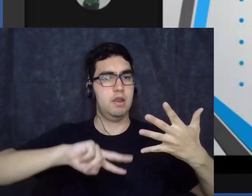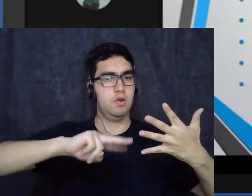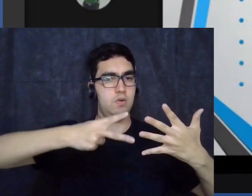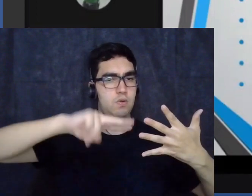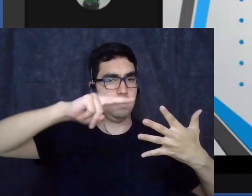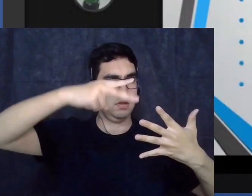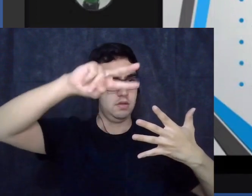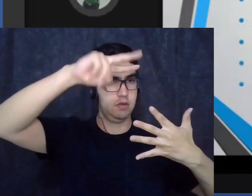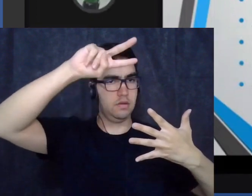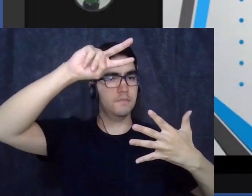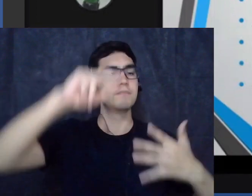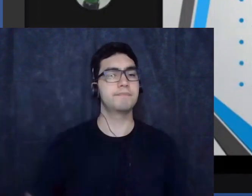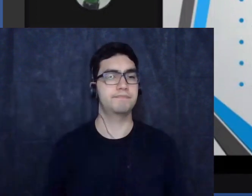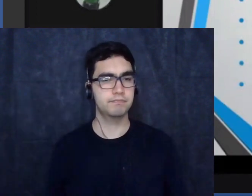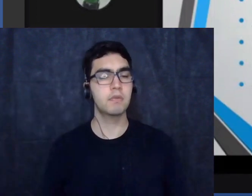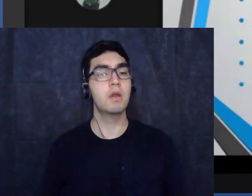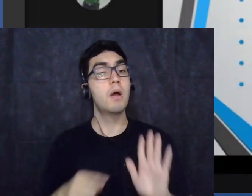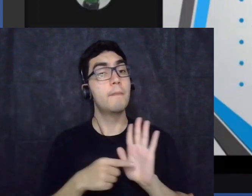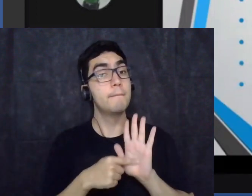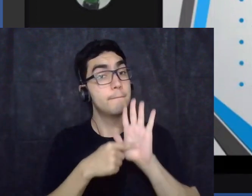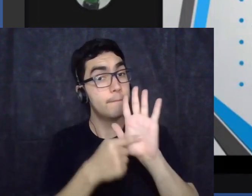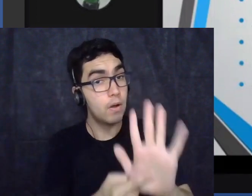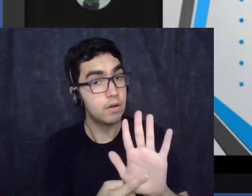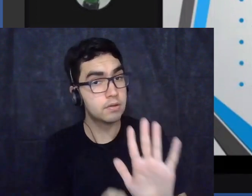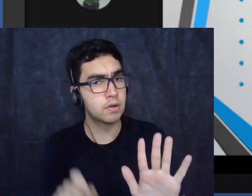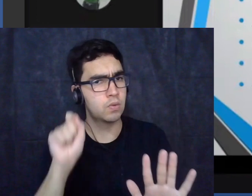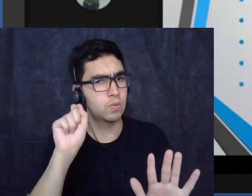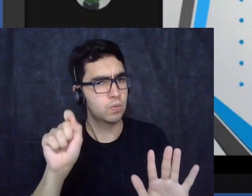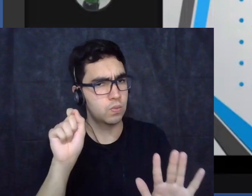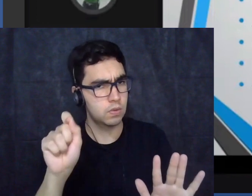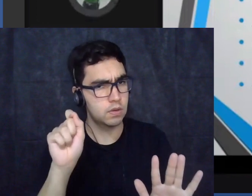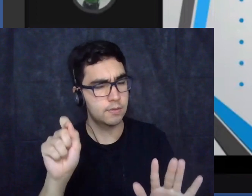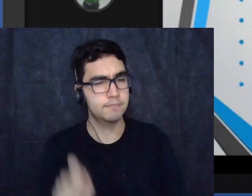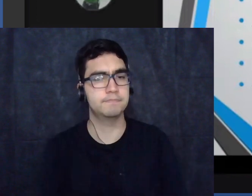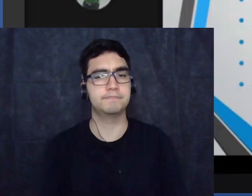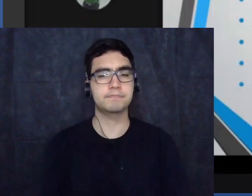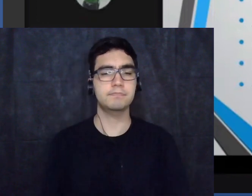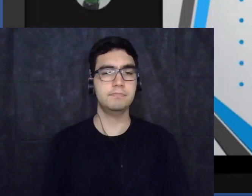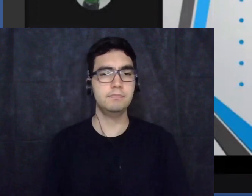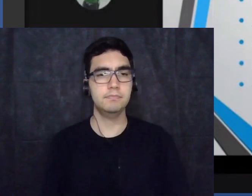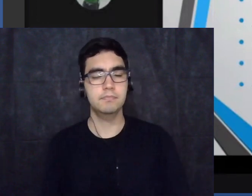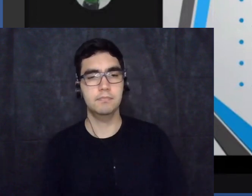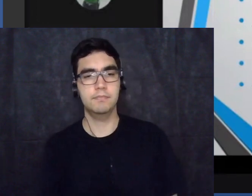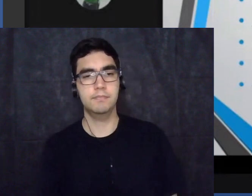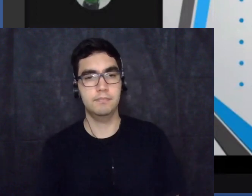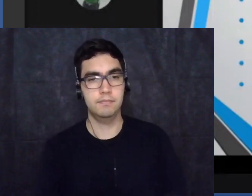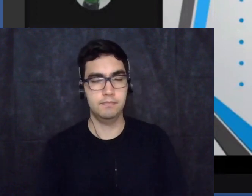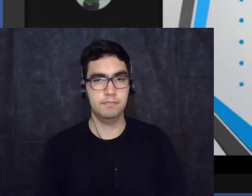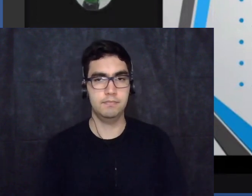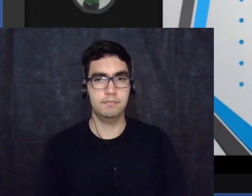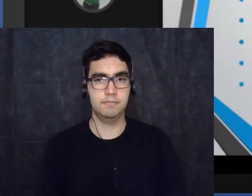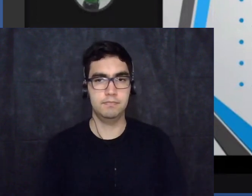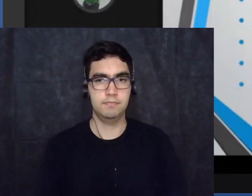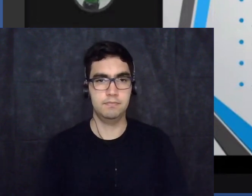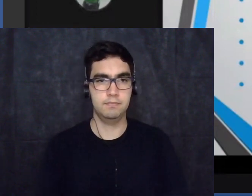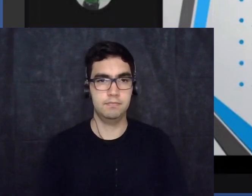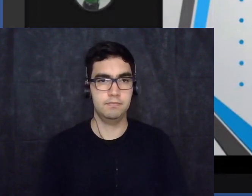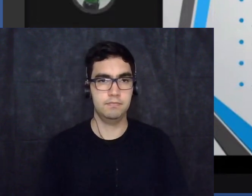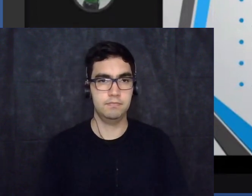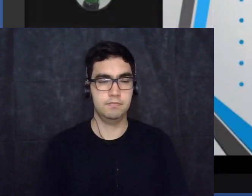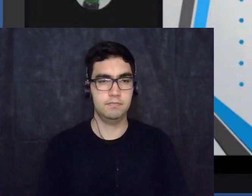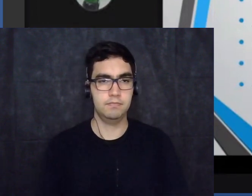em xeque toda aquela